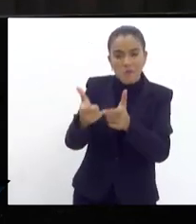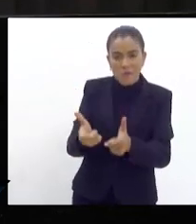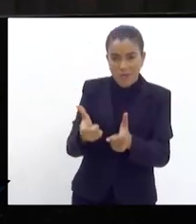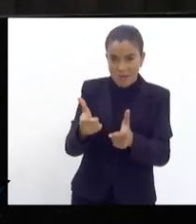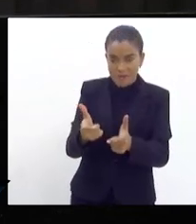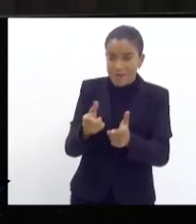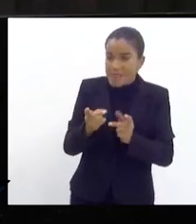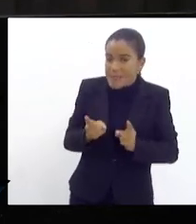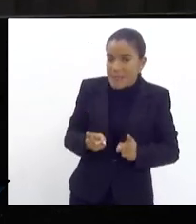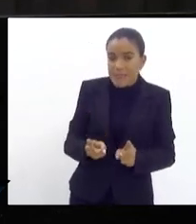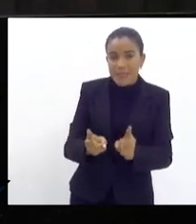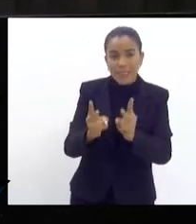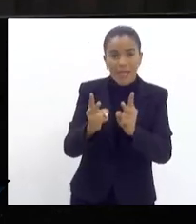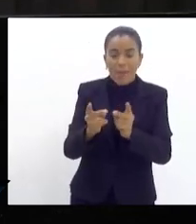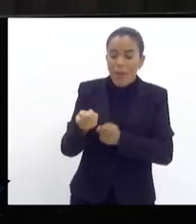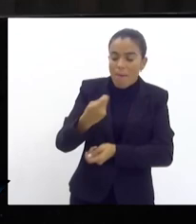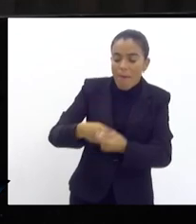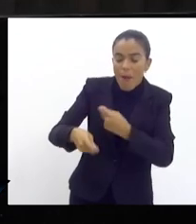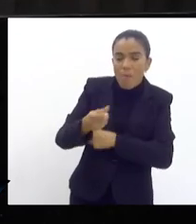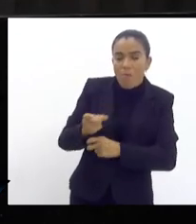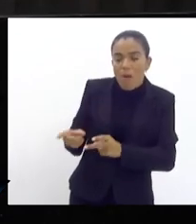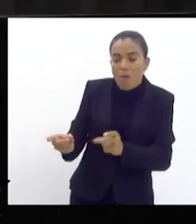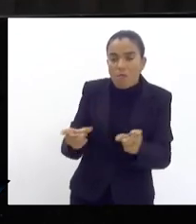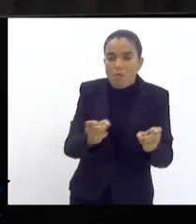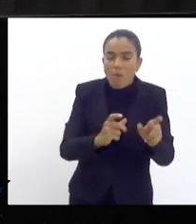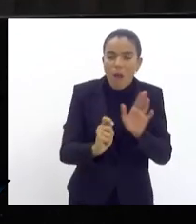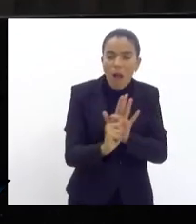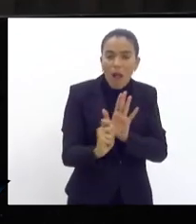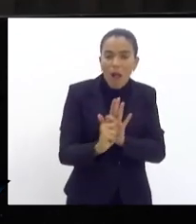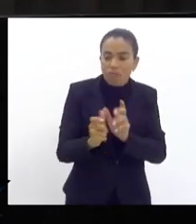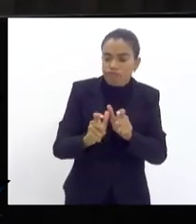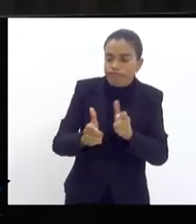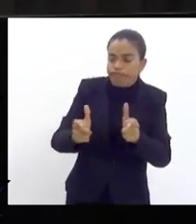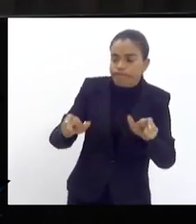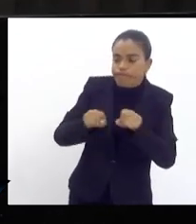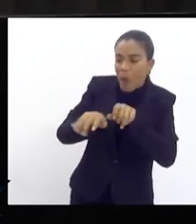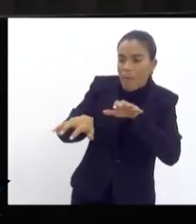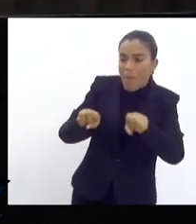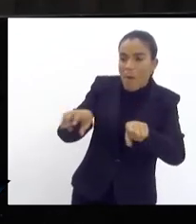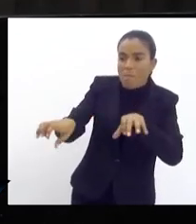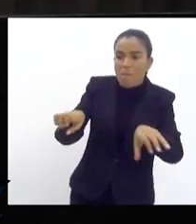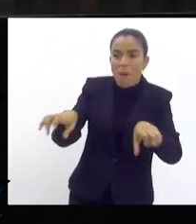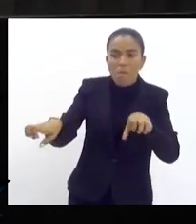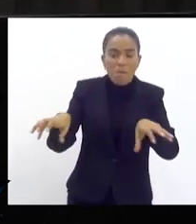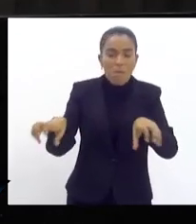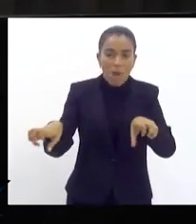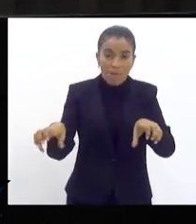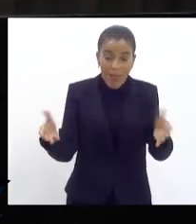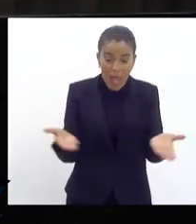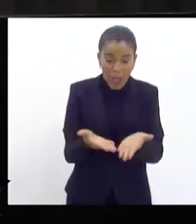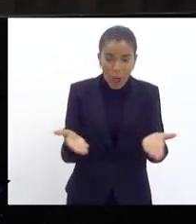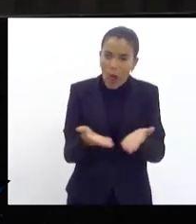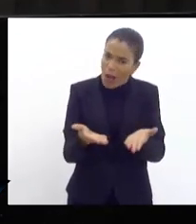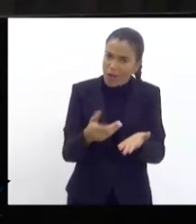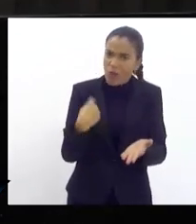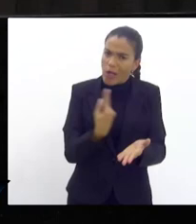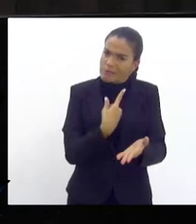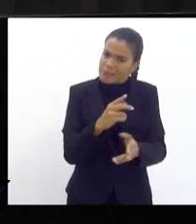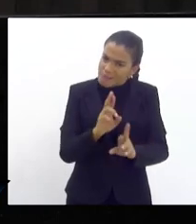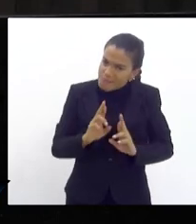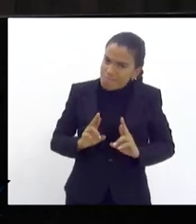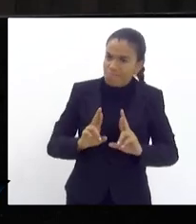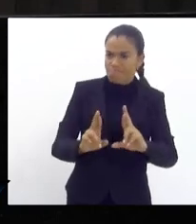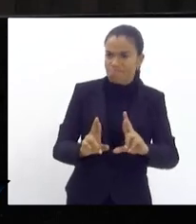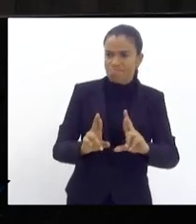sempre o tráfico avançando e crescendo é hora mais do que nunca de respondermos à altura